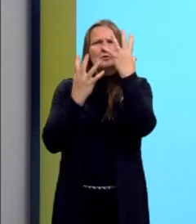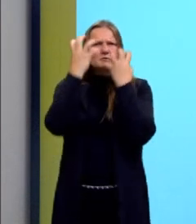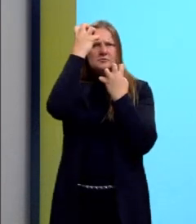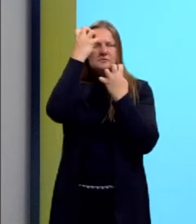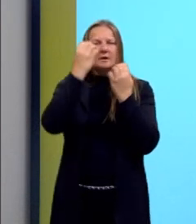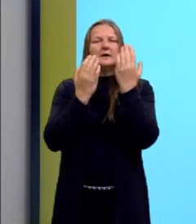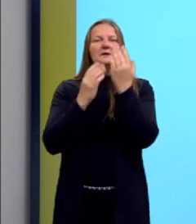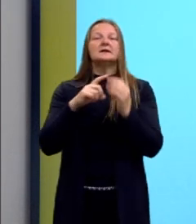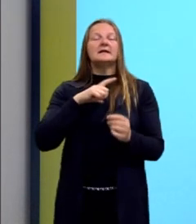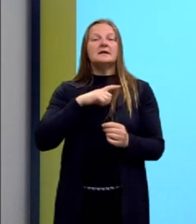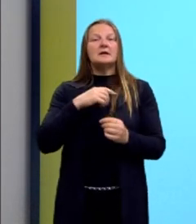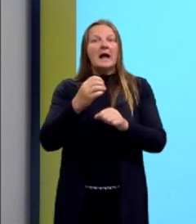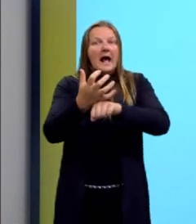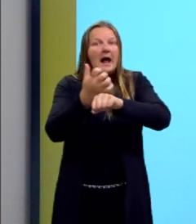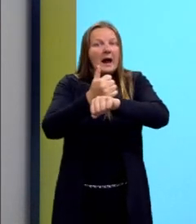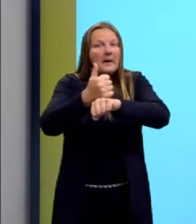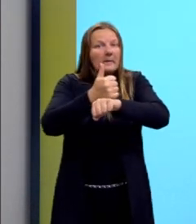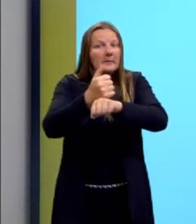Picasso.